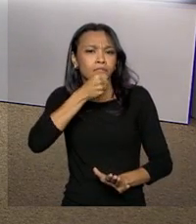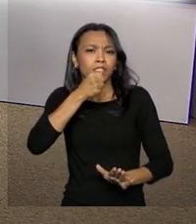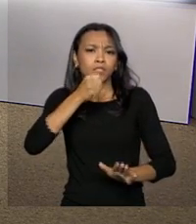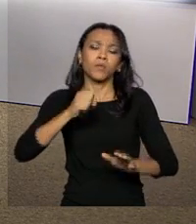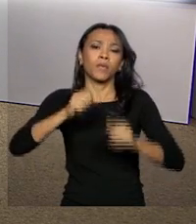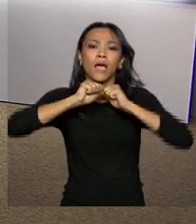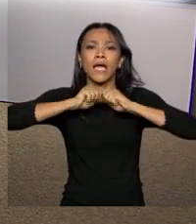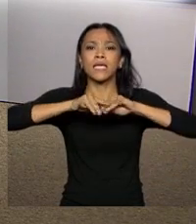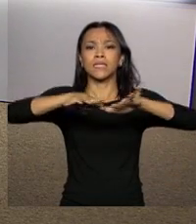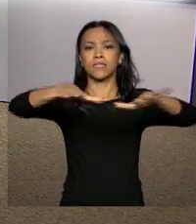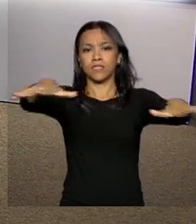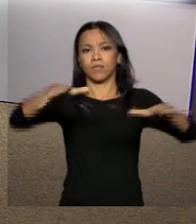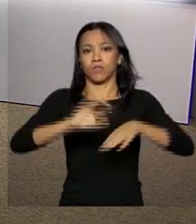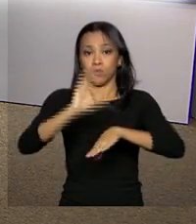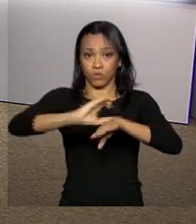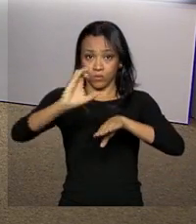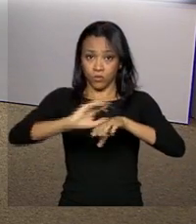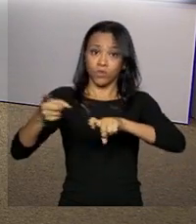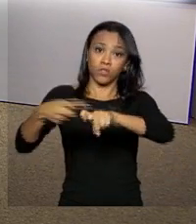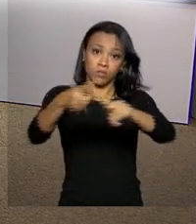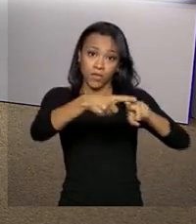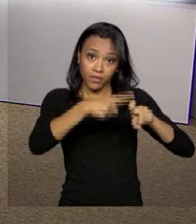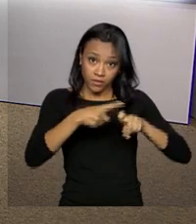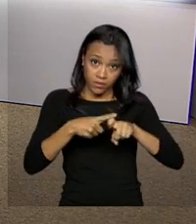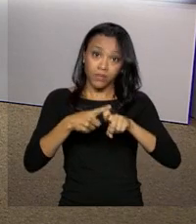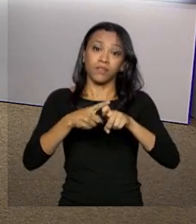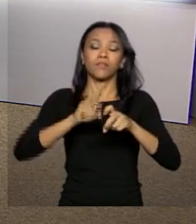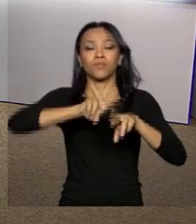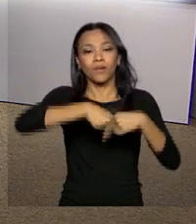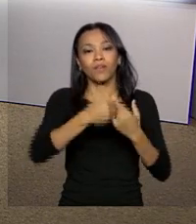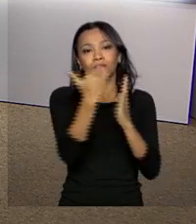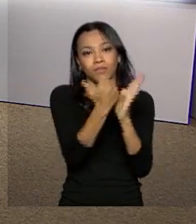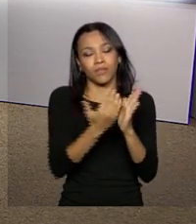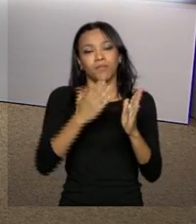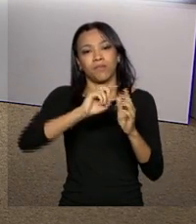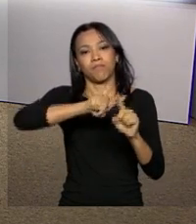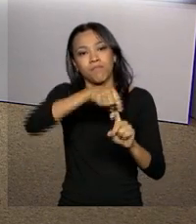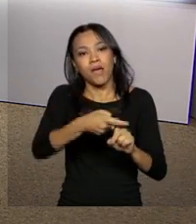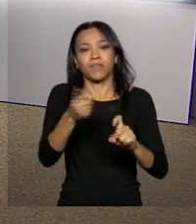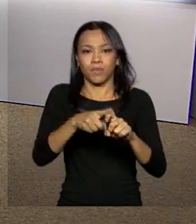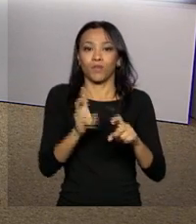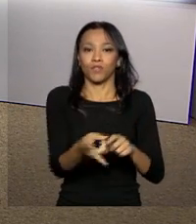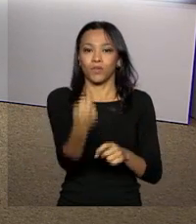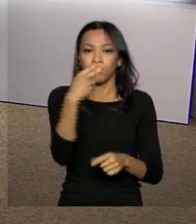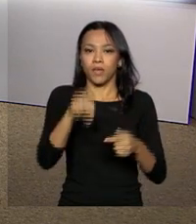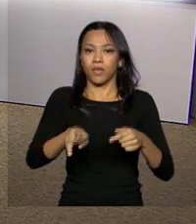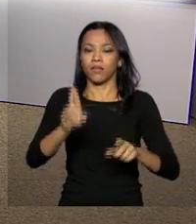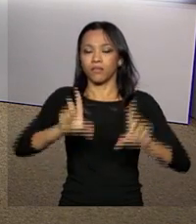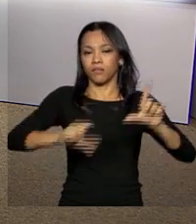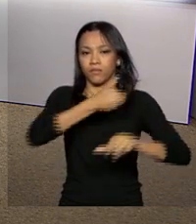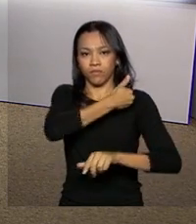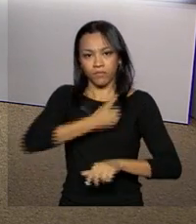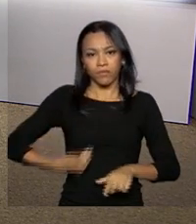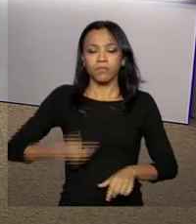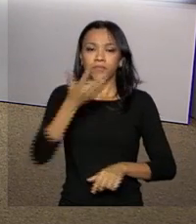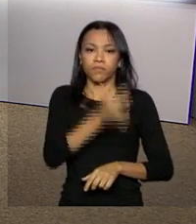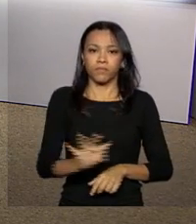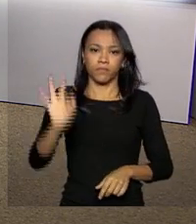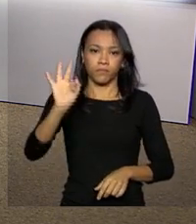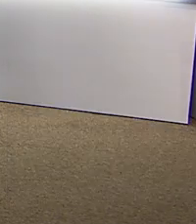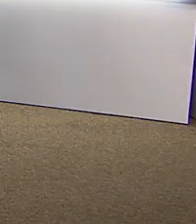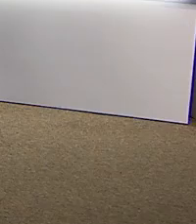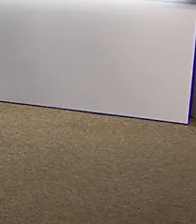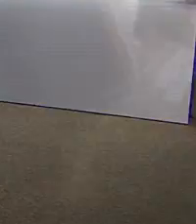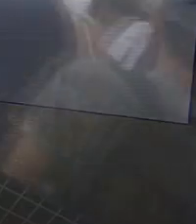expansão dos cursos de medicina no âmbito do programa Mais Médicos. Continue com a gente na NBR, a TV do Governo